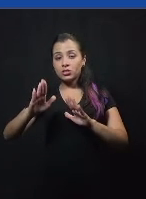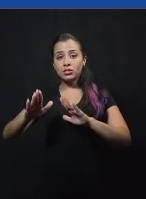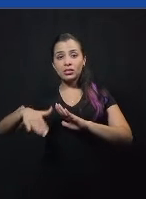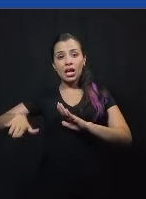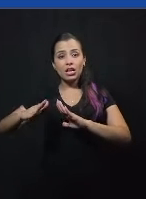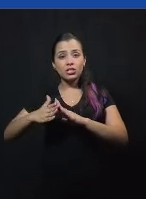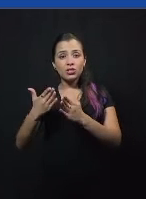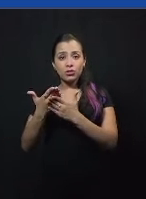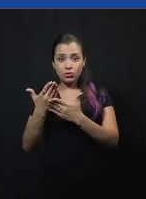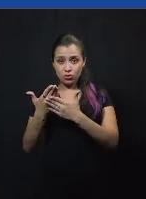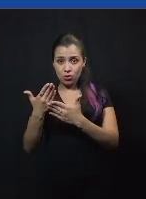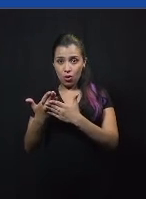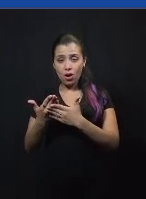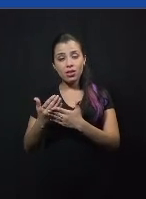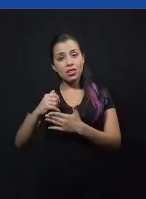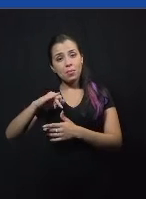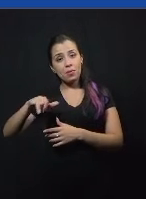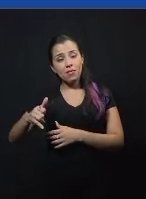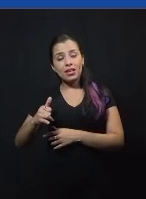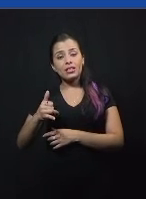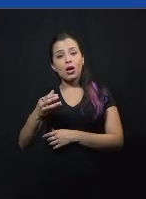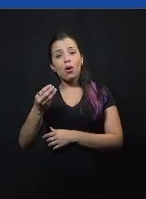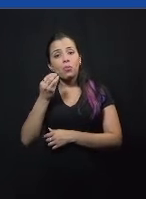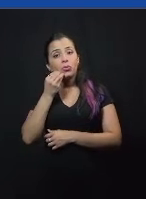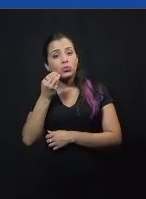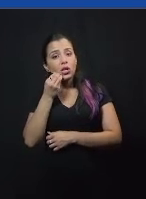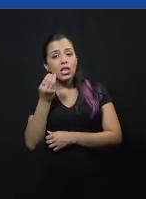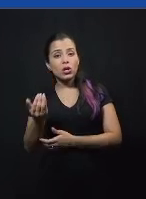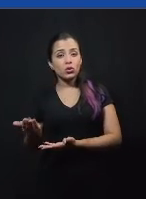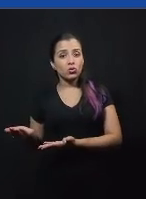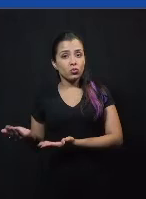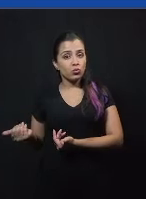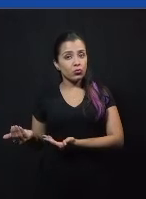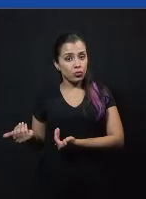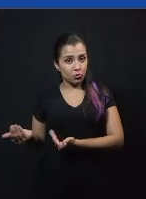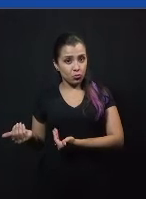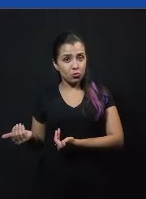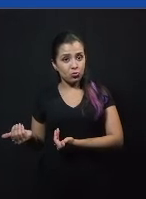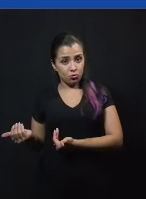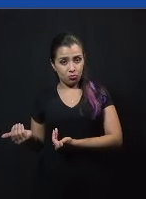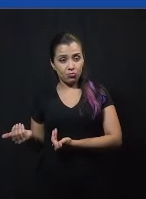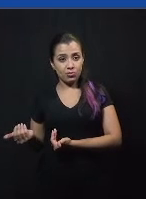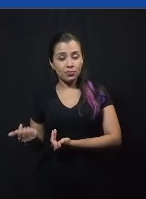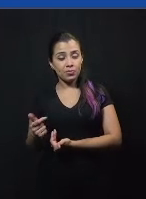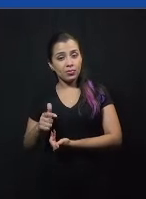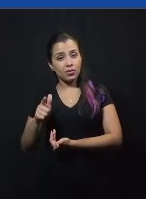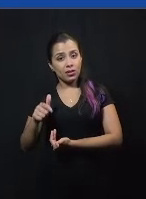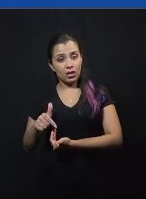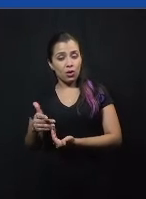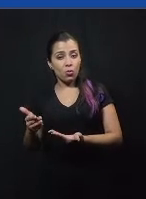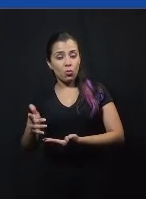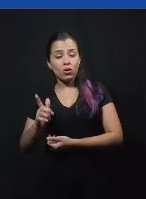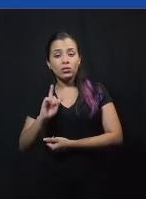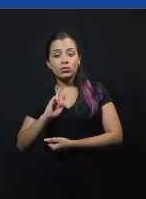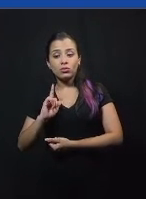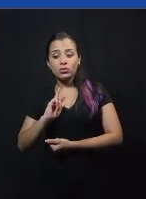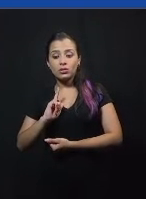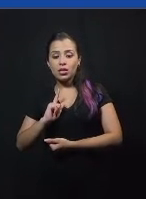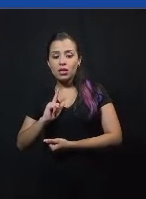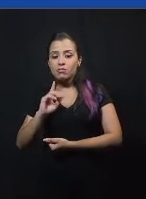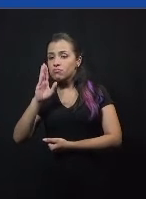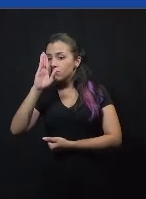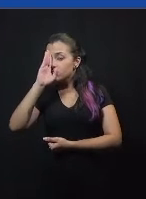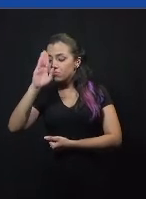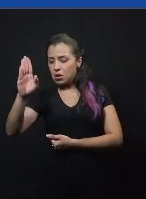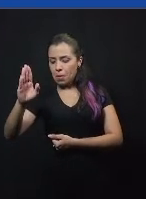a janela de oportunidade durante a juventude, que é quando se tem maior margem para ensinar